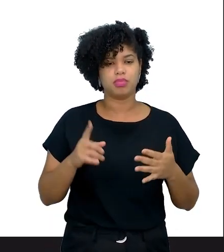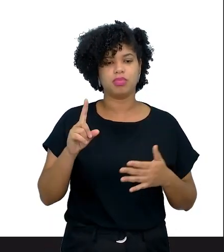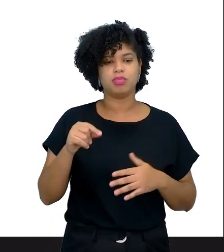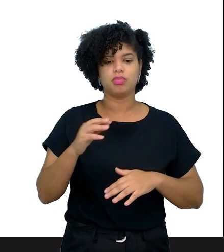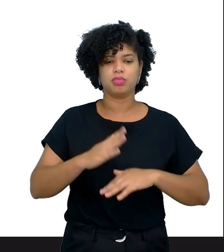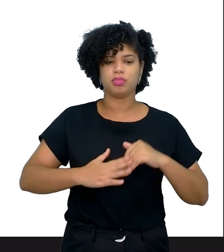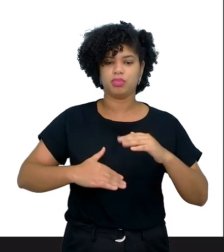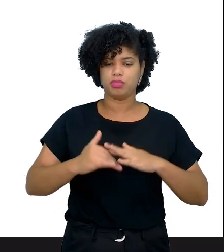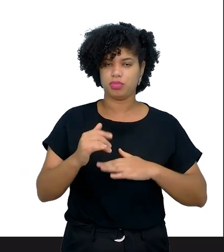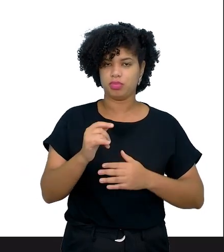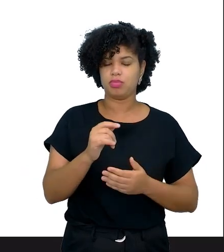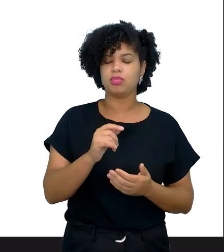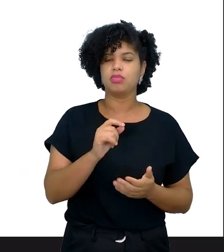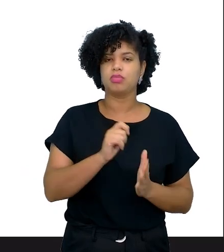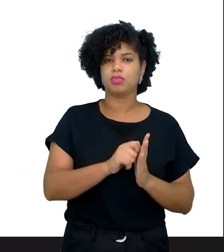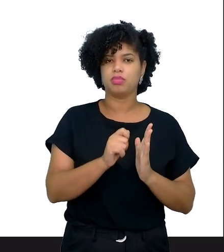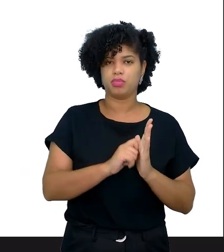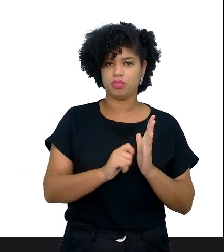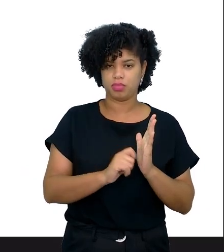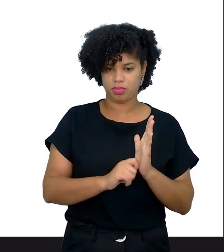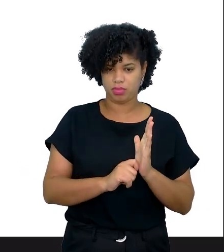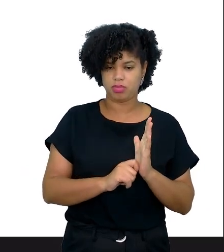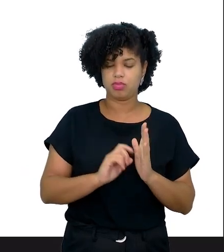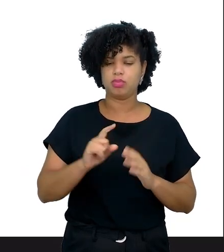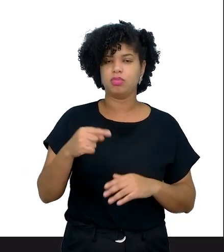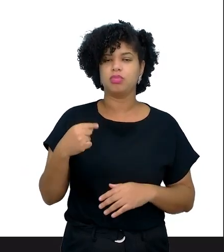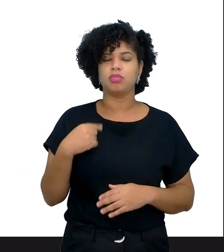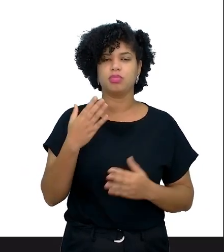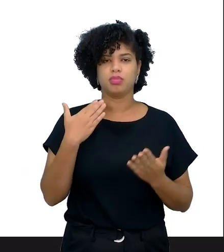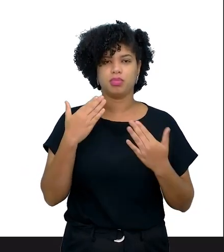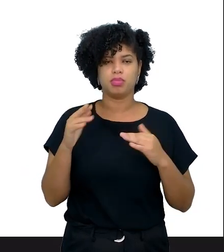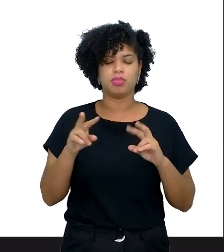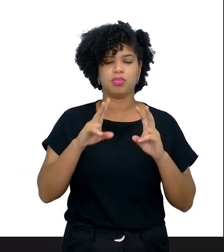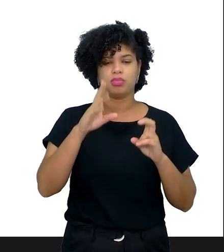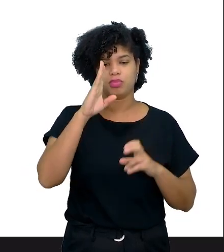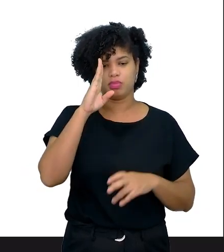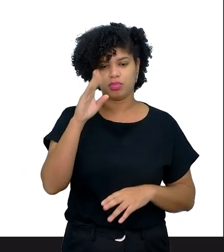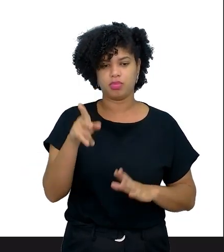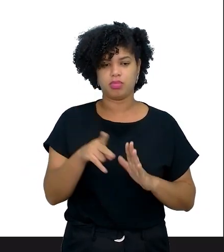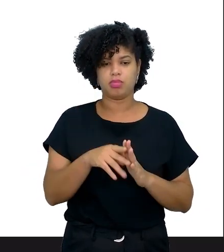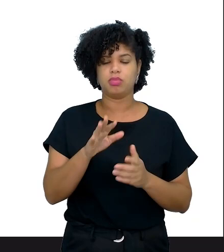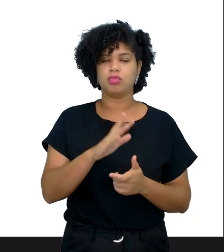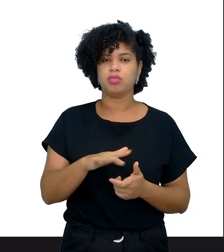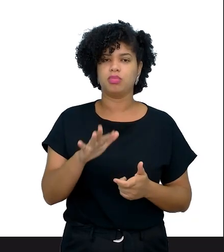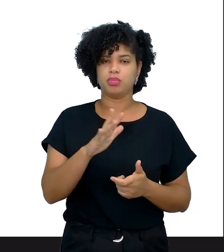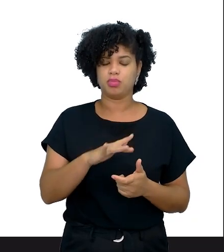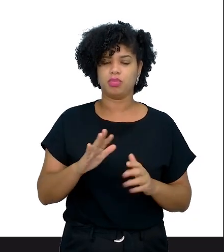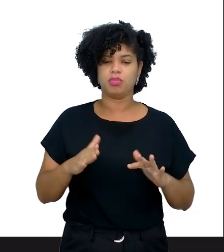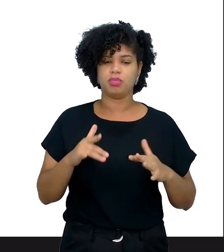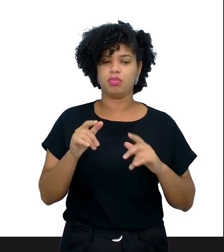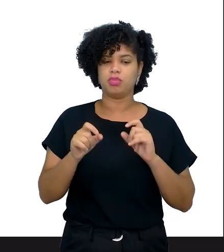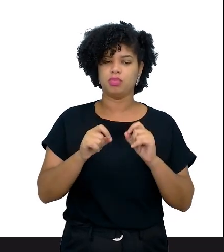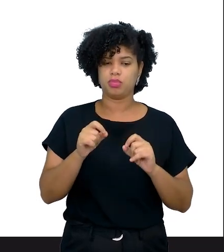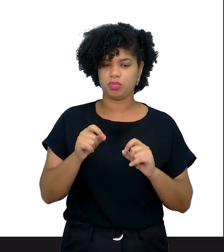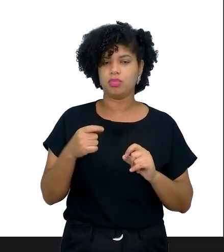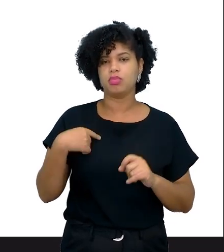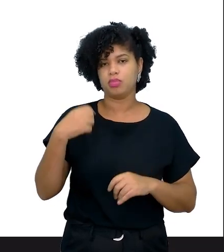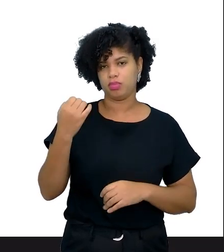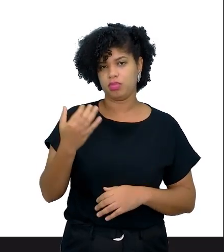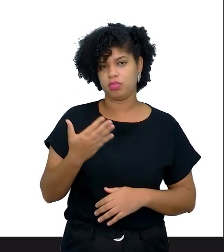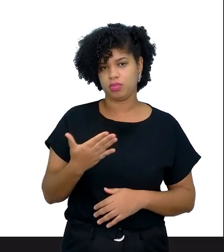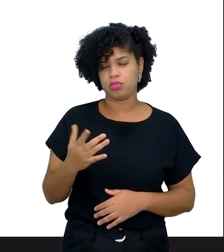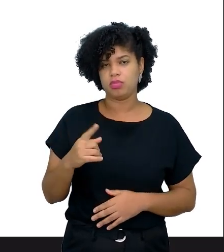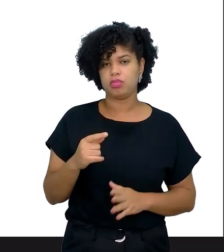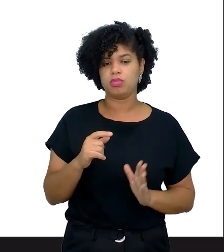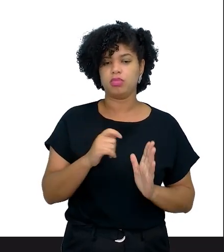práticas de escrita. Depois, a gente discutiu esse tema central letramento, tendo como foco aquilo que eu acabei de falar, a concepção